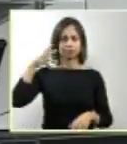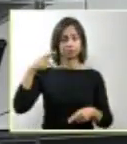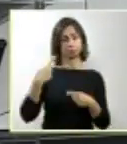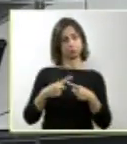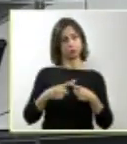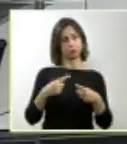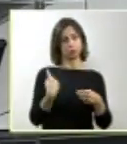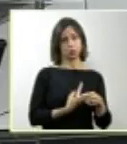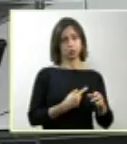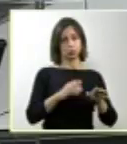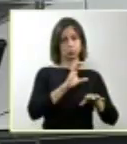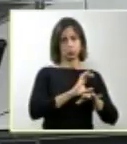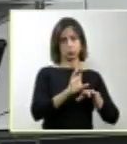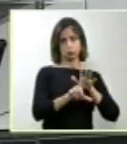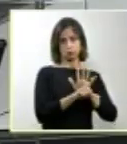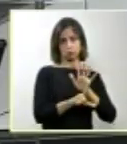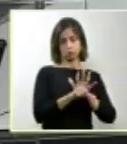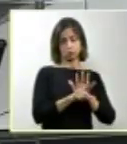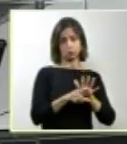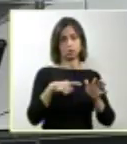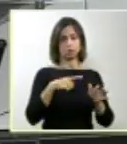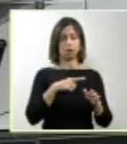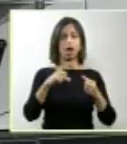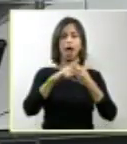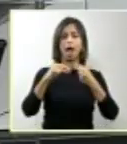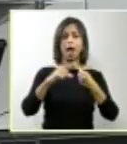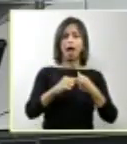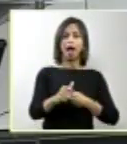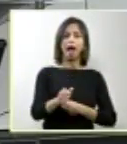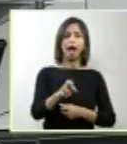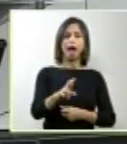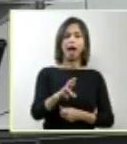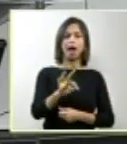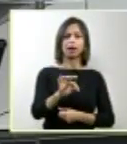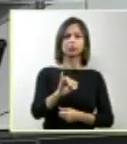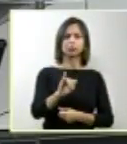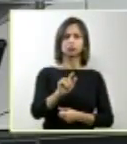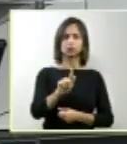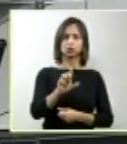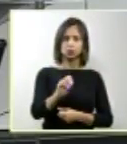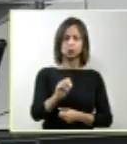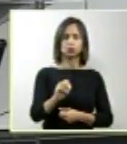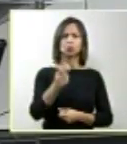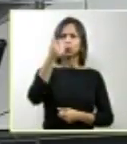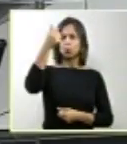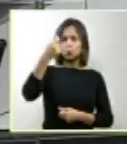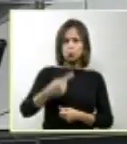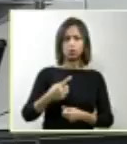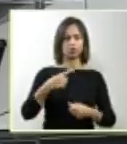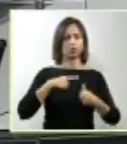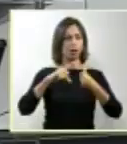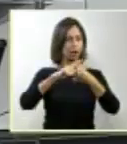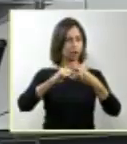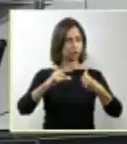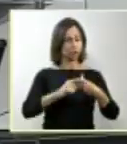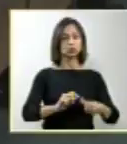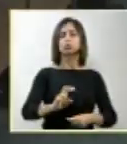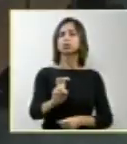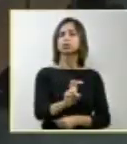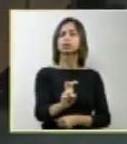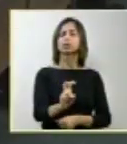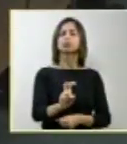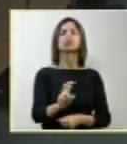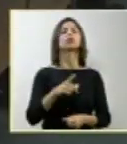Constituição preferiu deixar no artigo 5º de maneira bastante clara límpida o direito inviolável à vida.